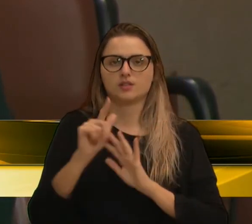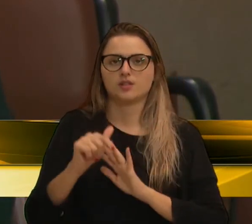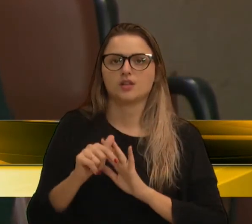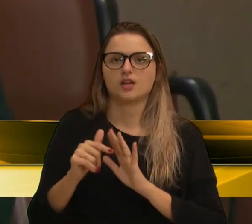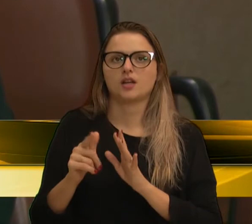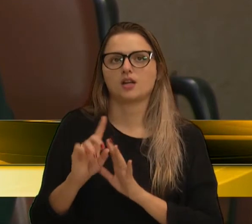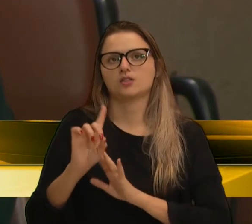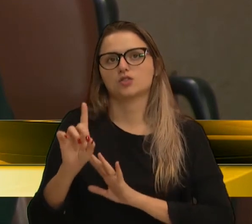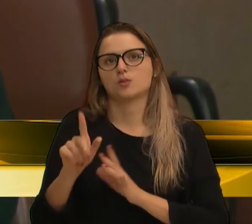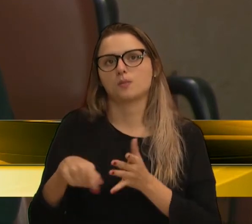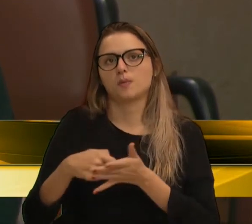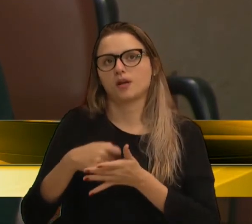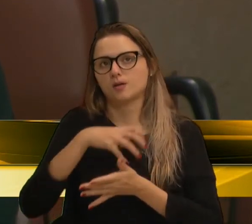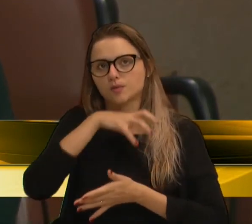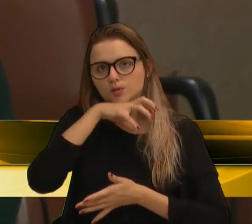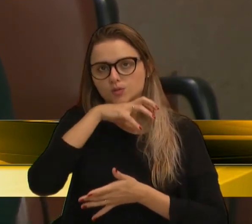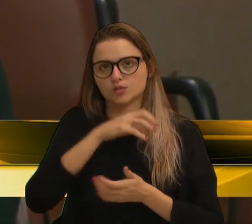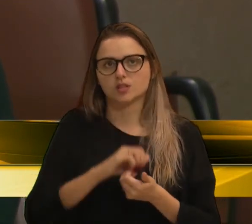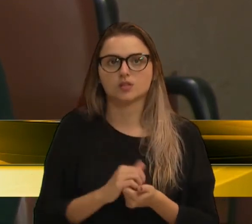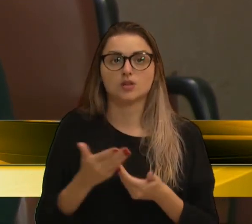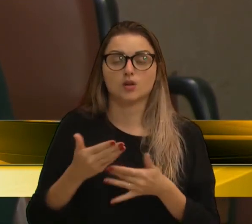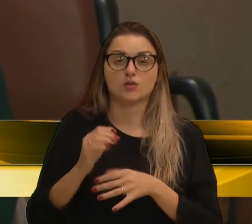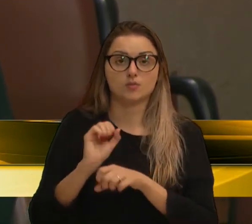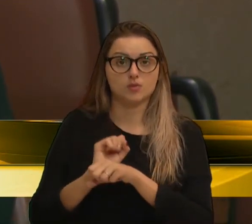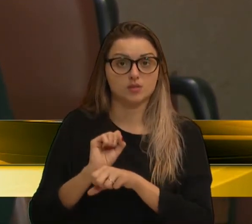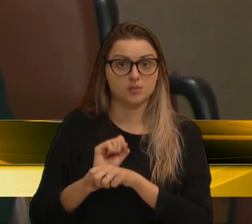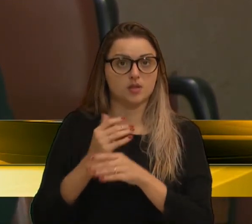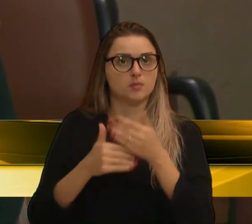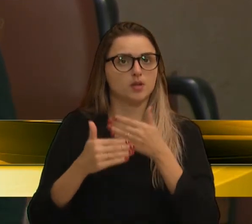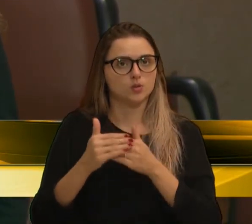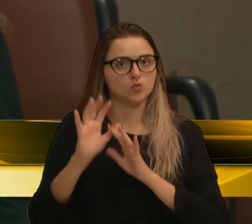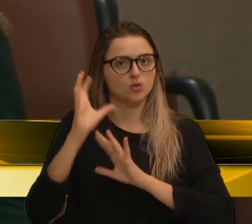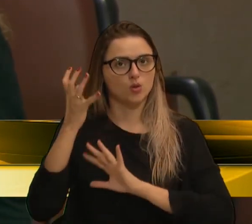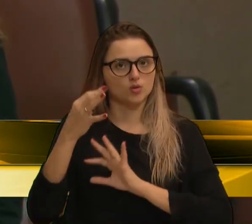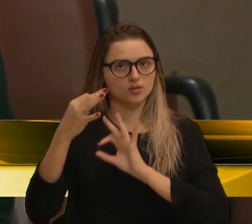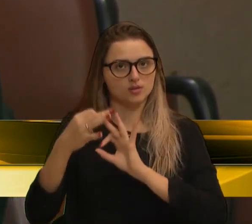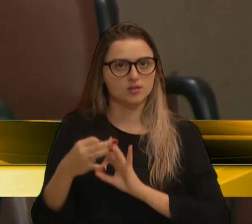desapropriações. Vamos aguardar para que tudo corra bem. Obrigada.